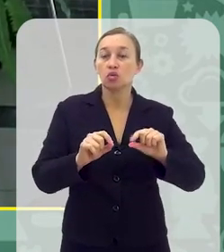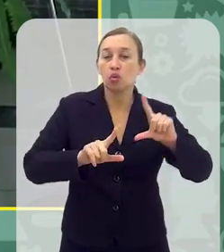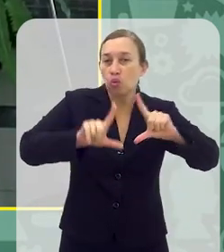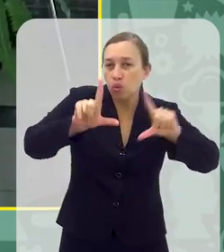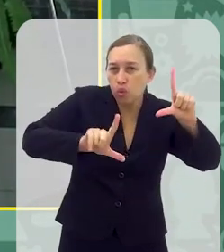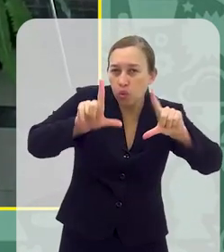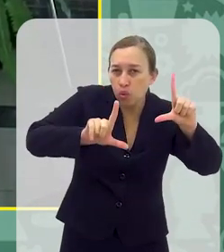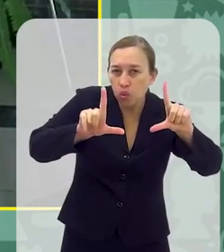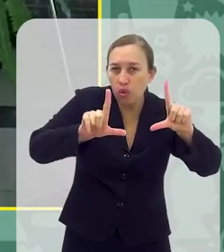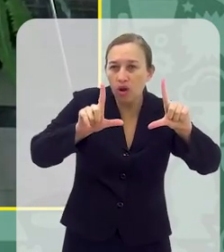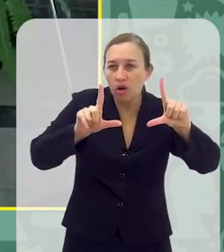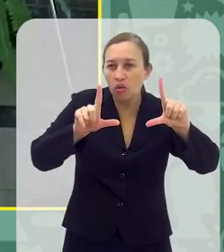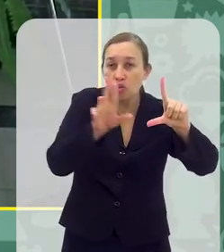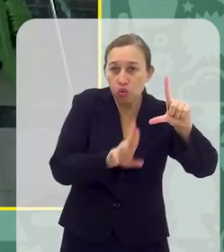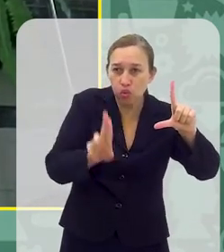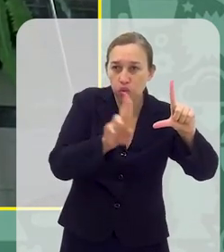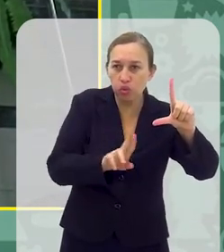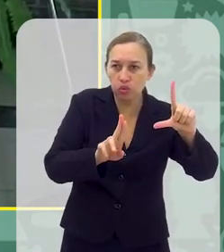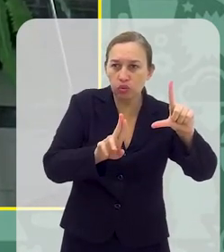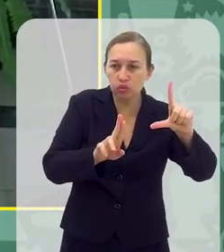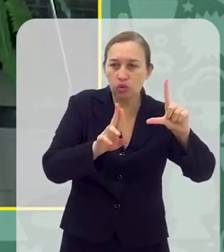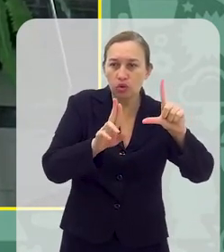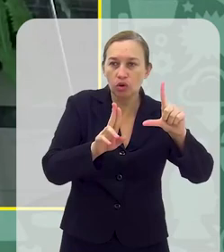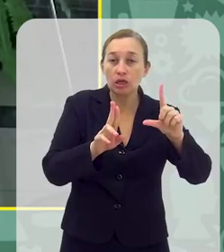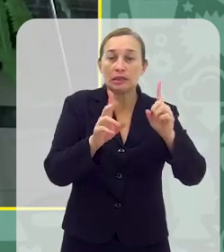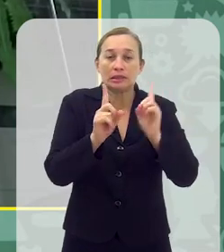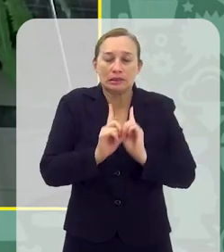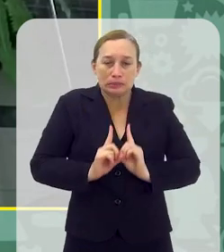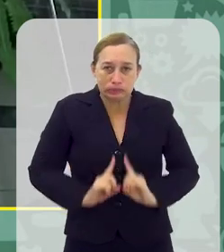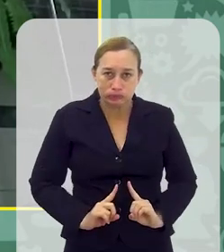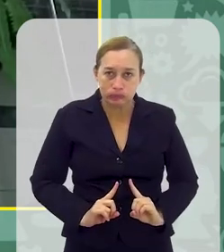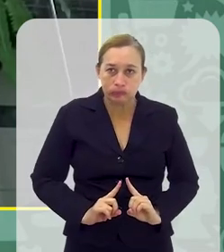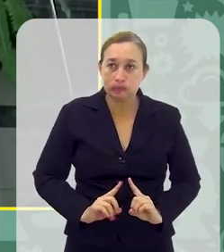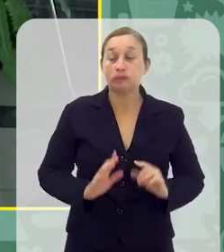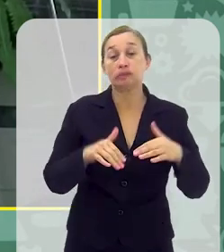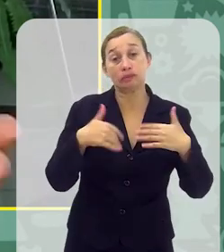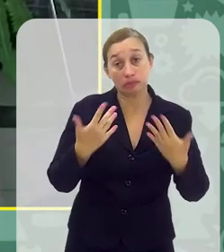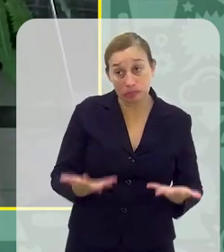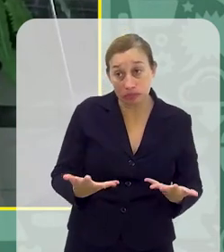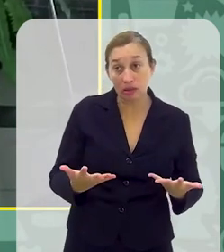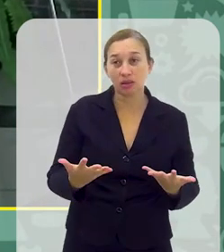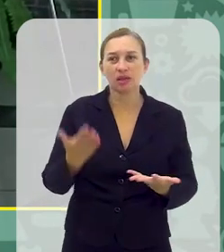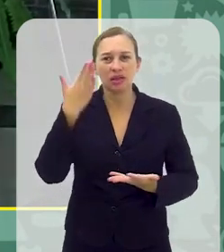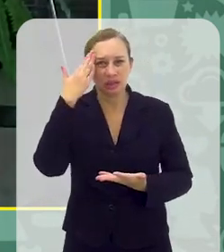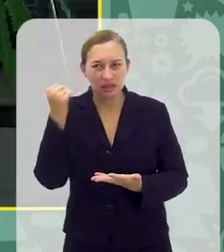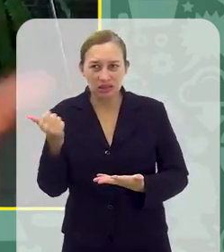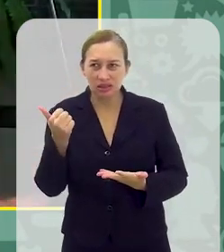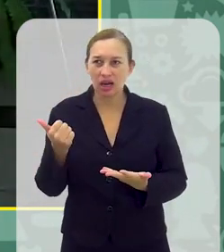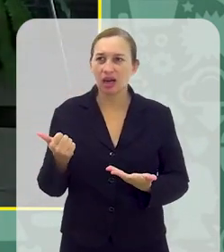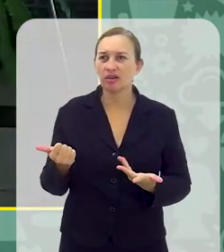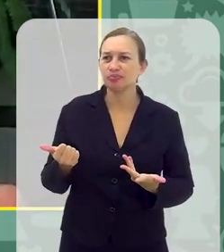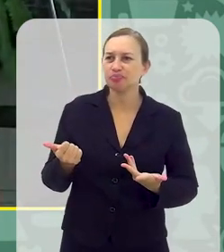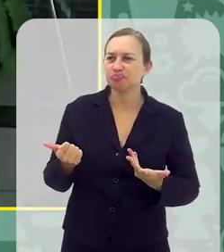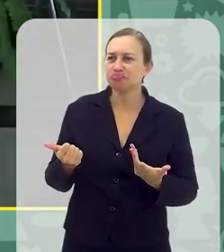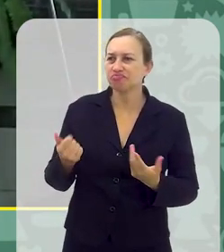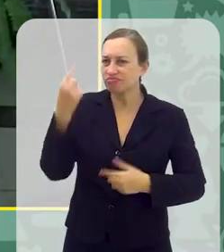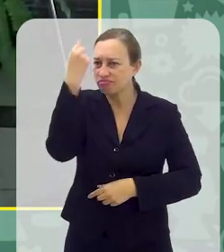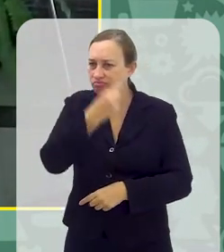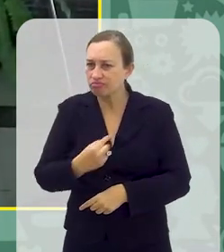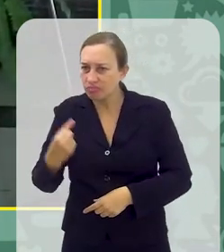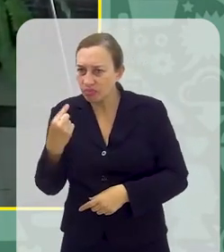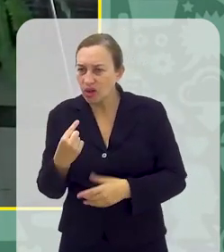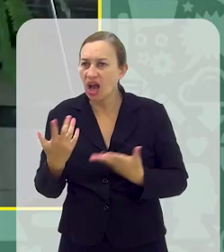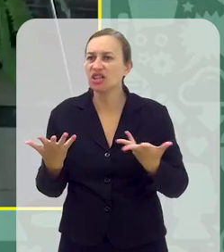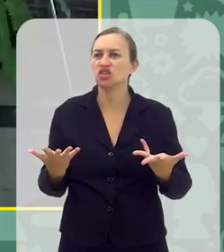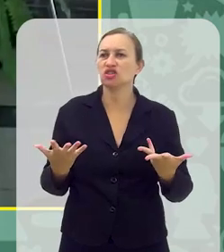levando ao desenvolvimento de quadros depressivos, por exemplo A gente sabe que distorções da imagem corporal,